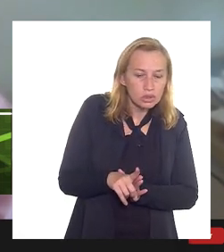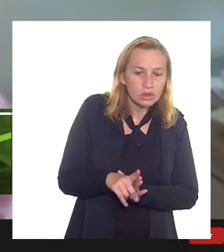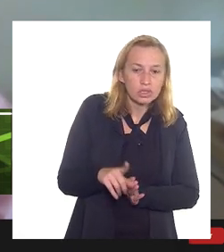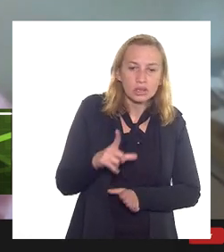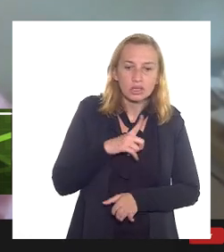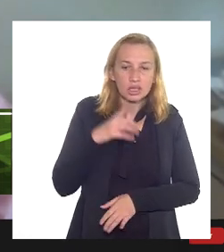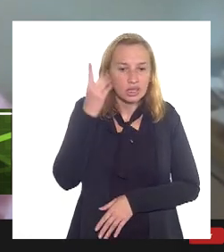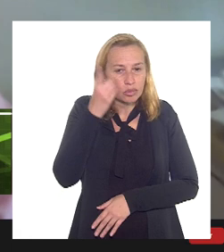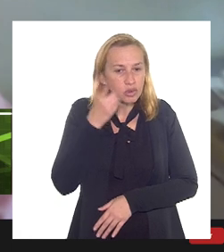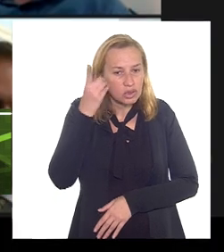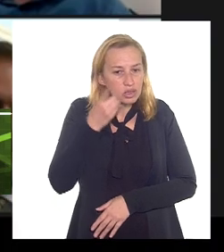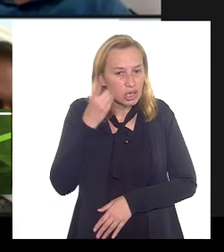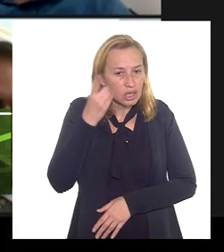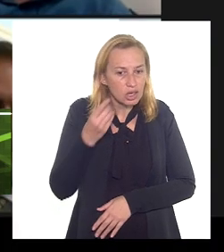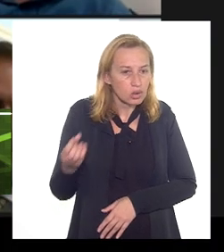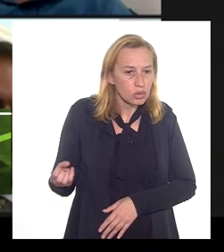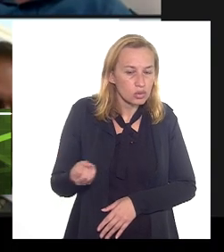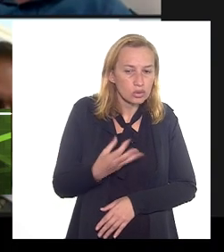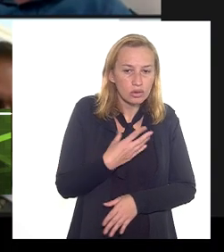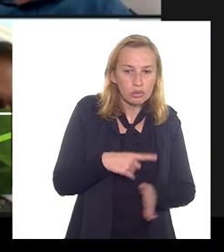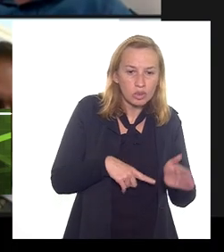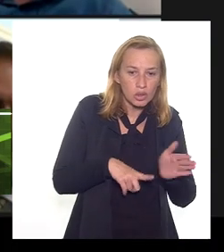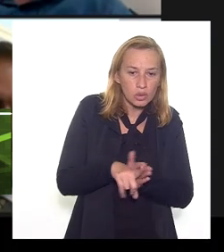deputado que queira fazer uma nova arguição.